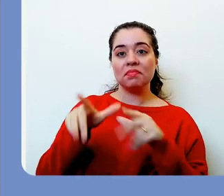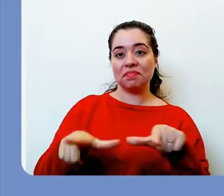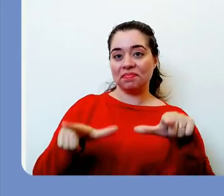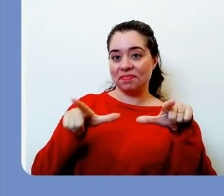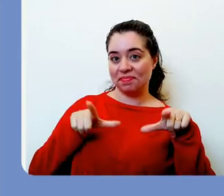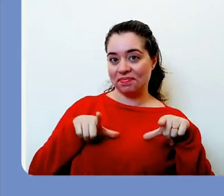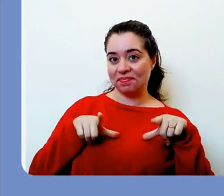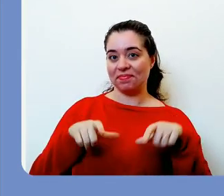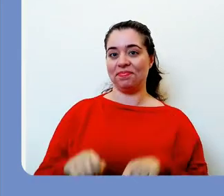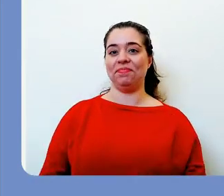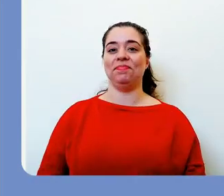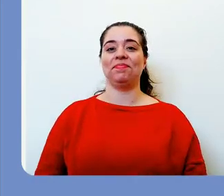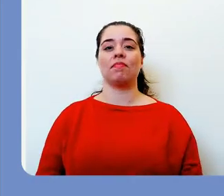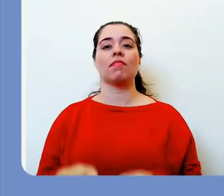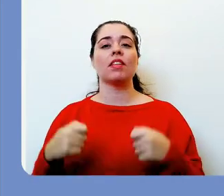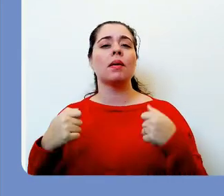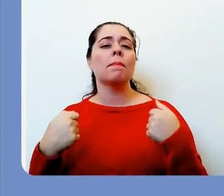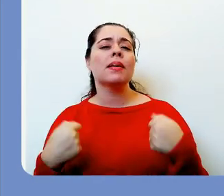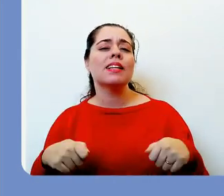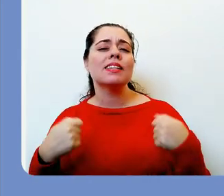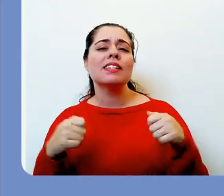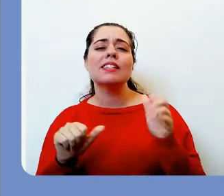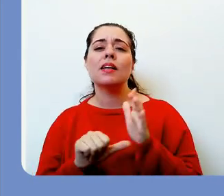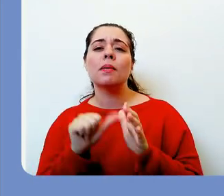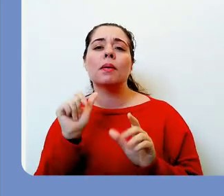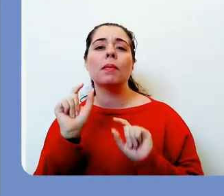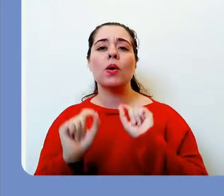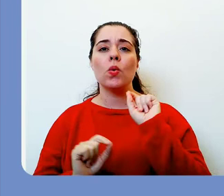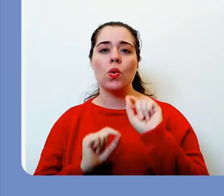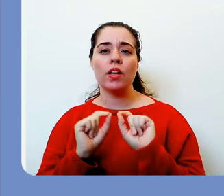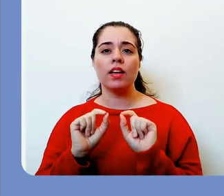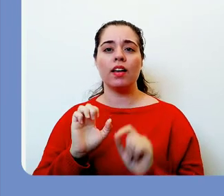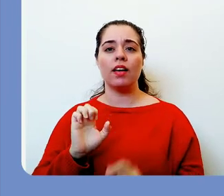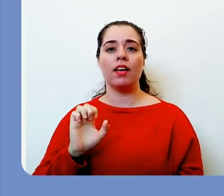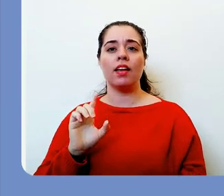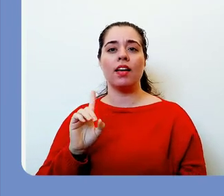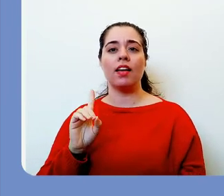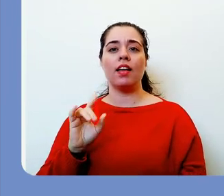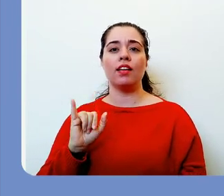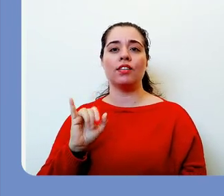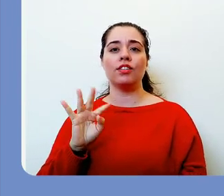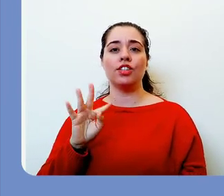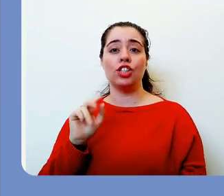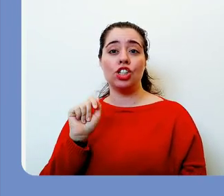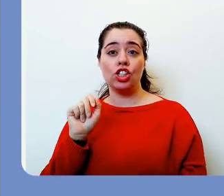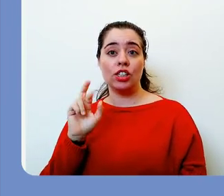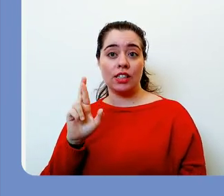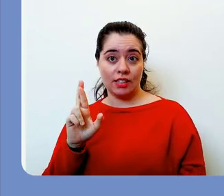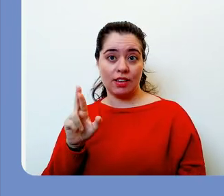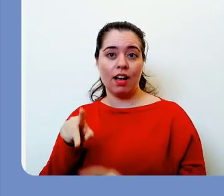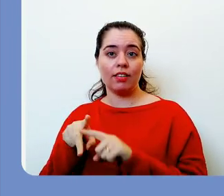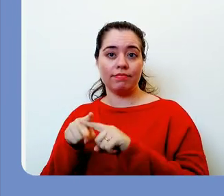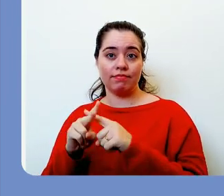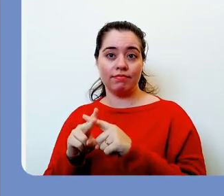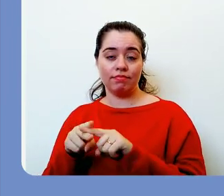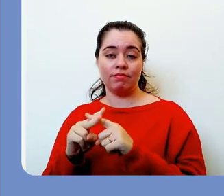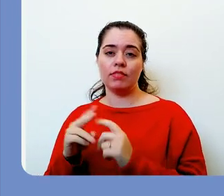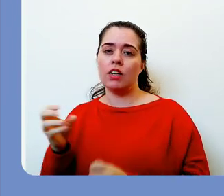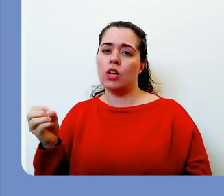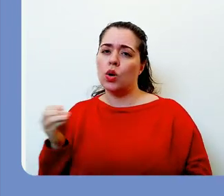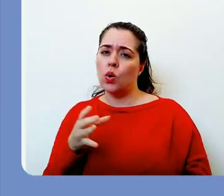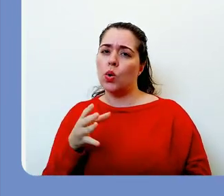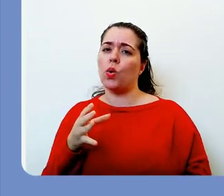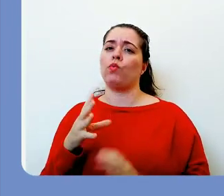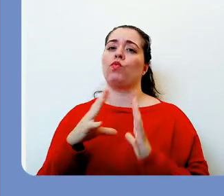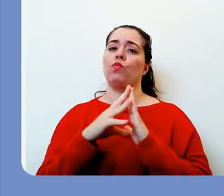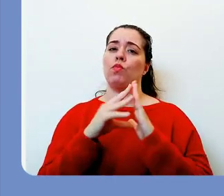sistema de certificados da UFSC não é possível você cadastrar manualmente participantes ou eleitos